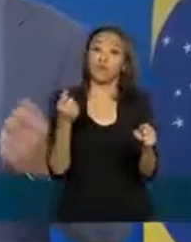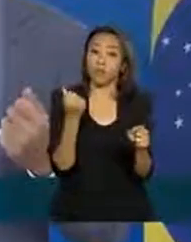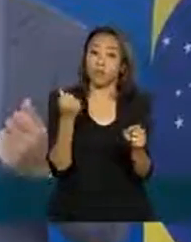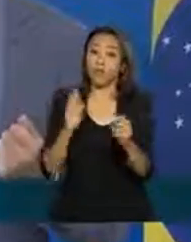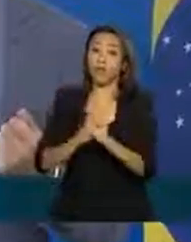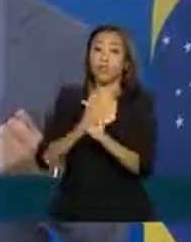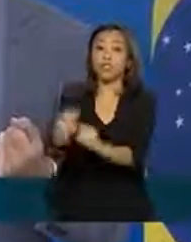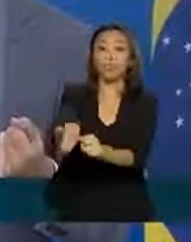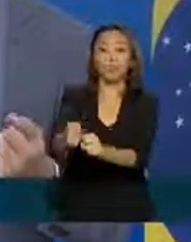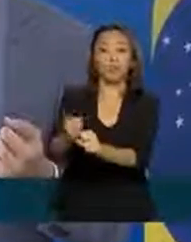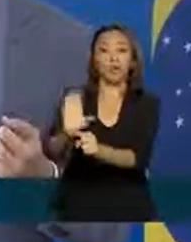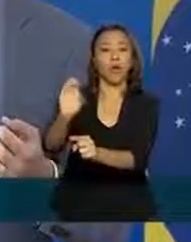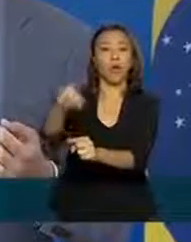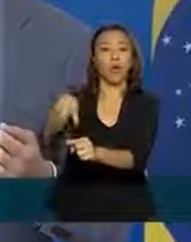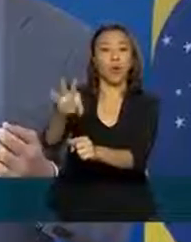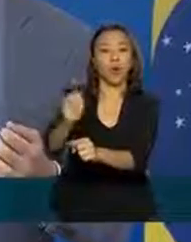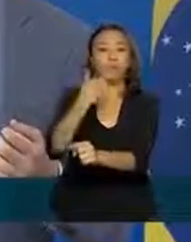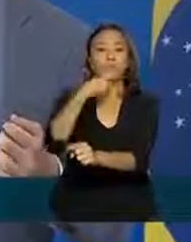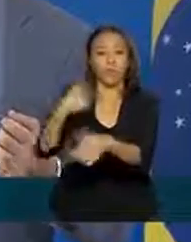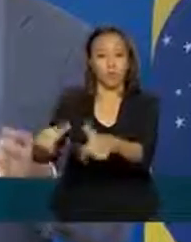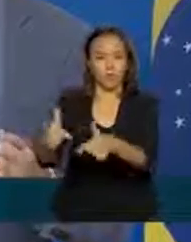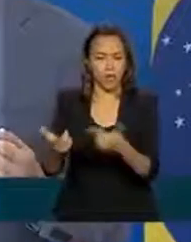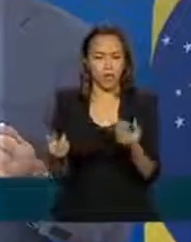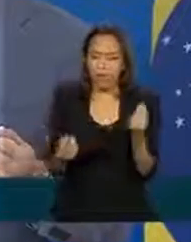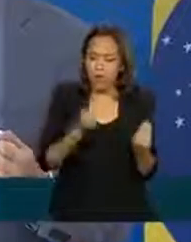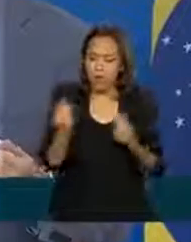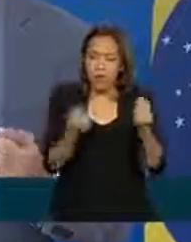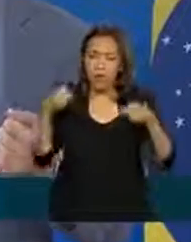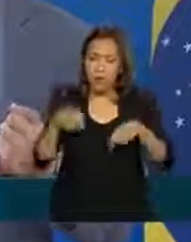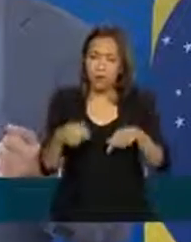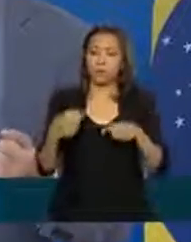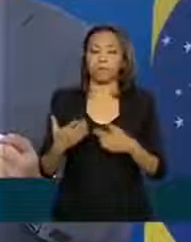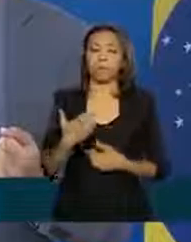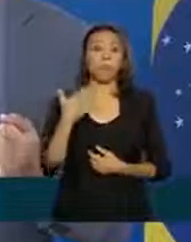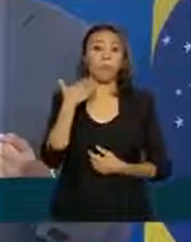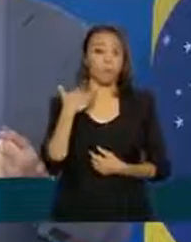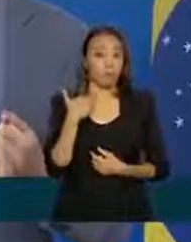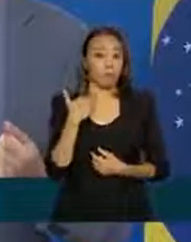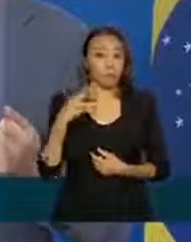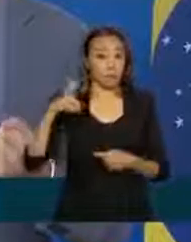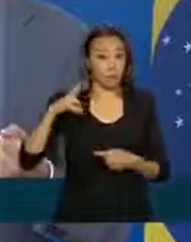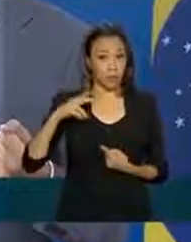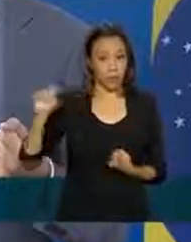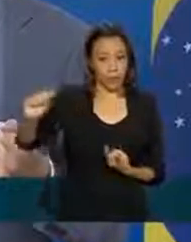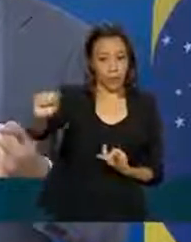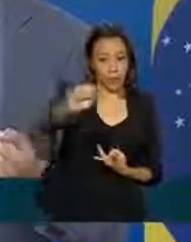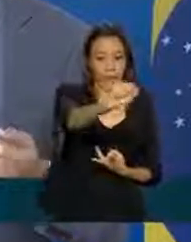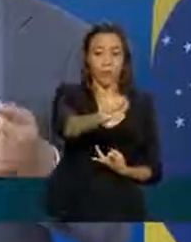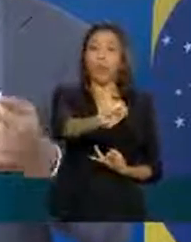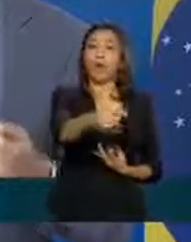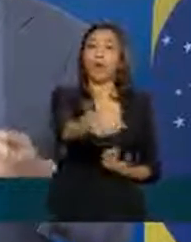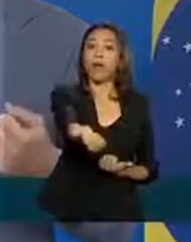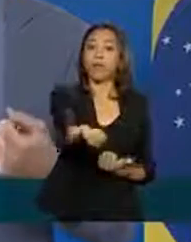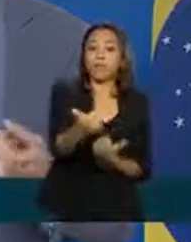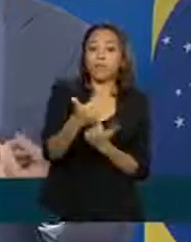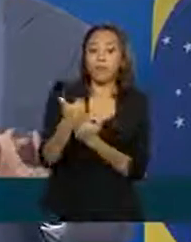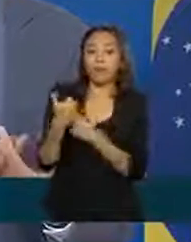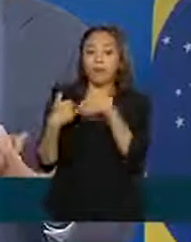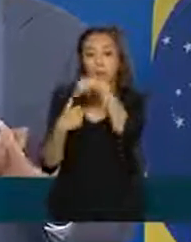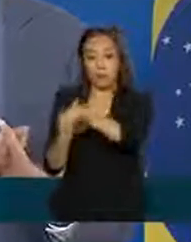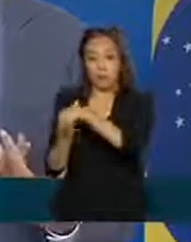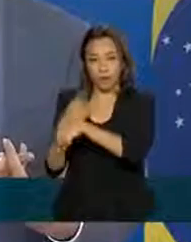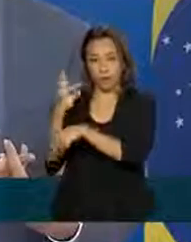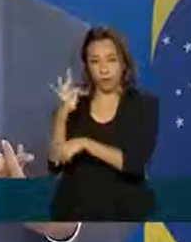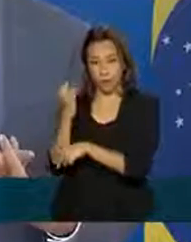e o que é de tão inovador aqui nessa operação o banco privado ele contribui junto com o Tesouro então se o